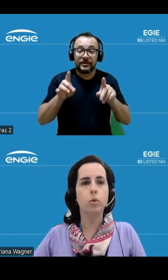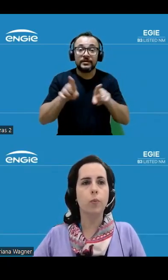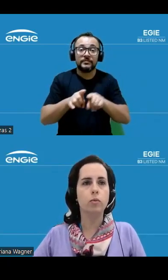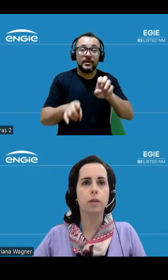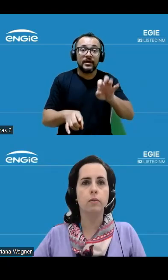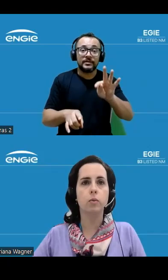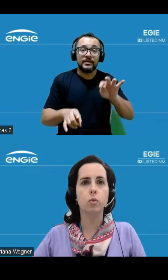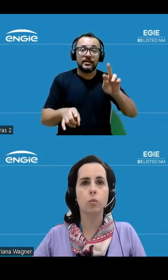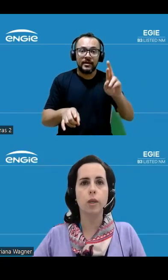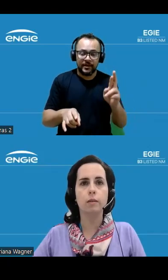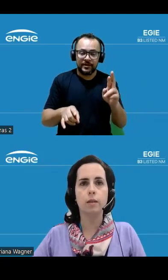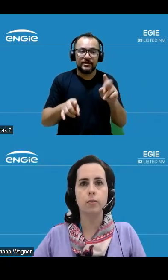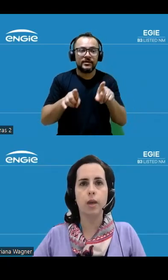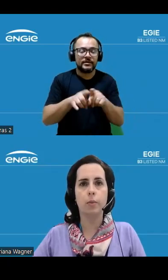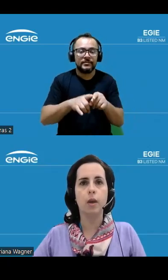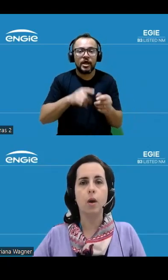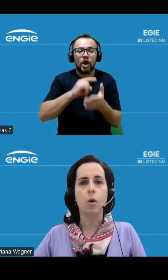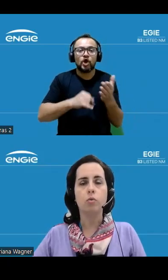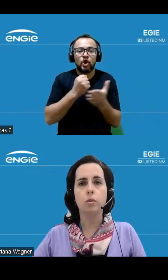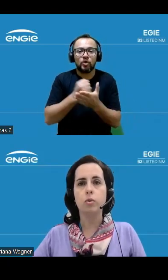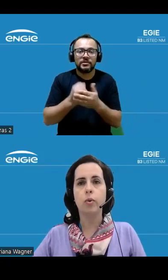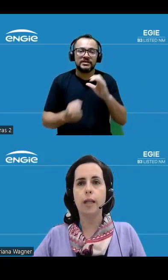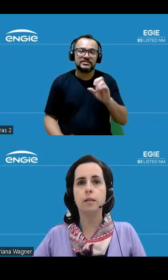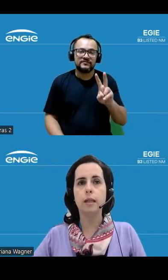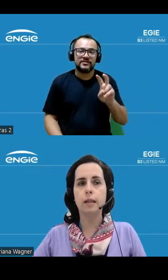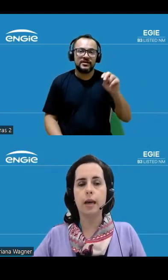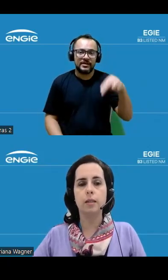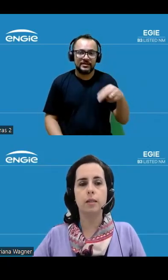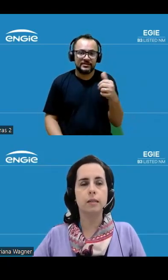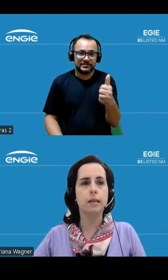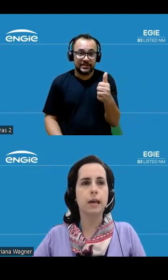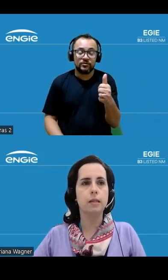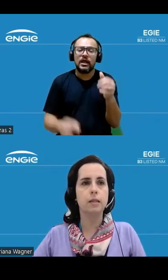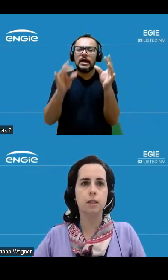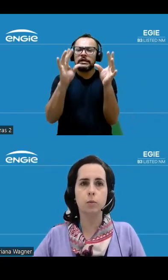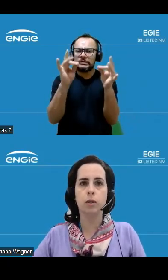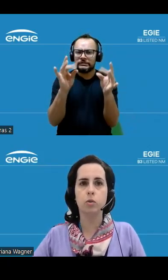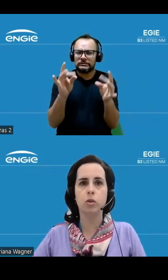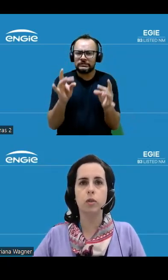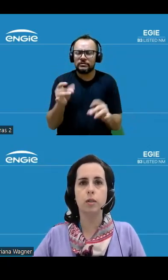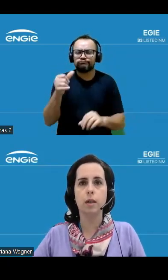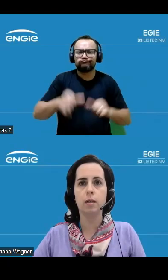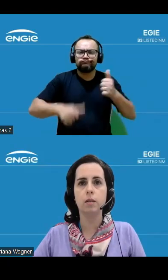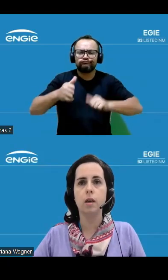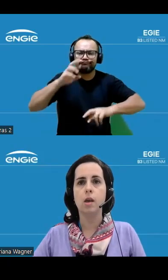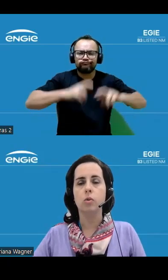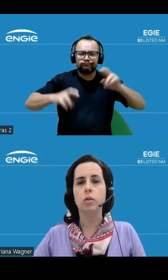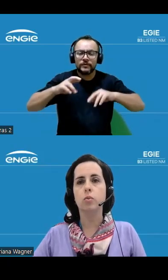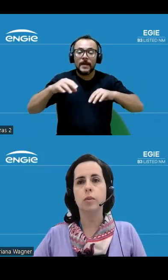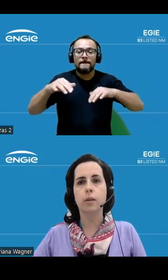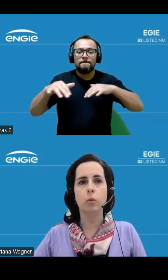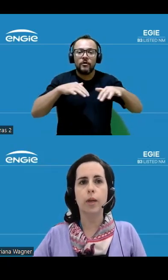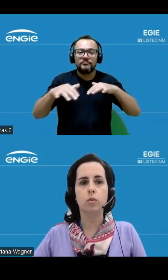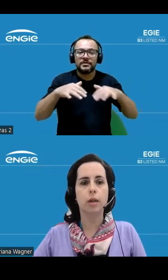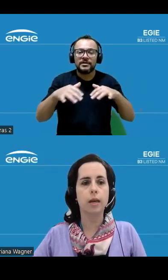demais documentos arquivados ontem na CVM, onde são divulgadas em detalhes as análises das demonstrações financeiras, dos